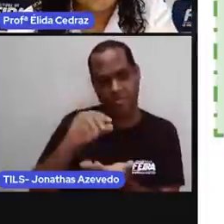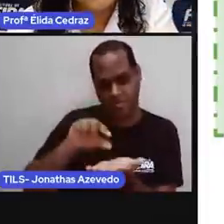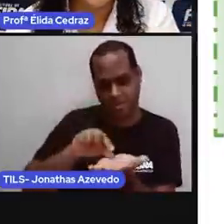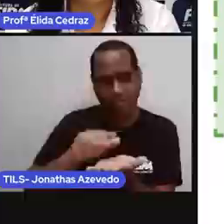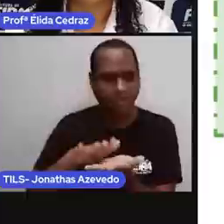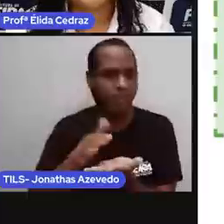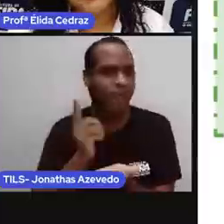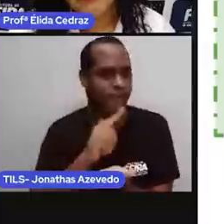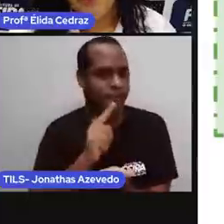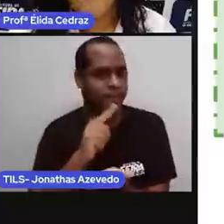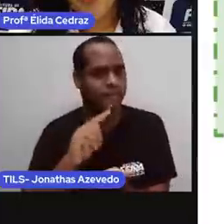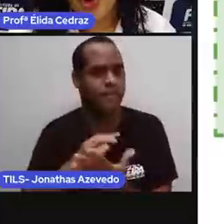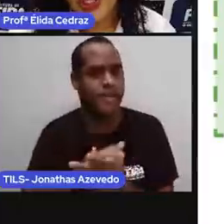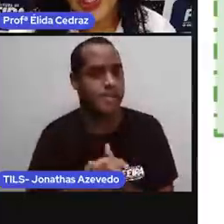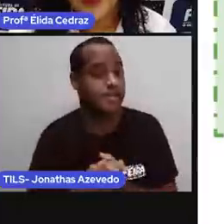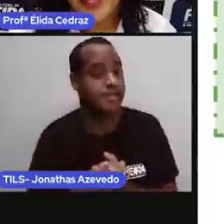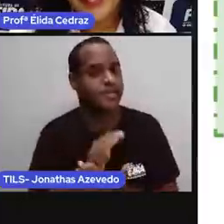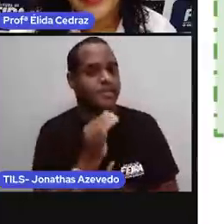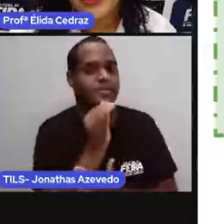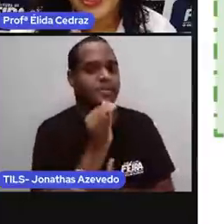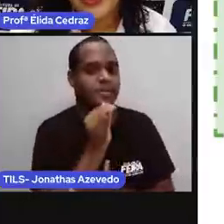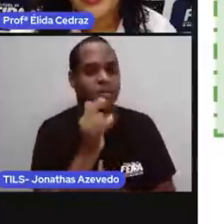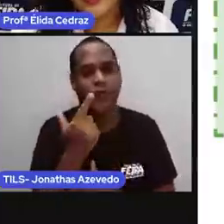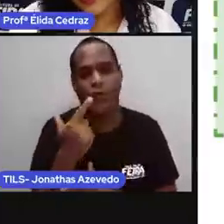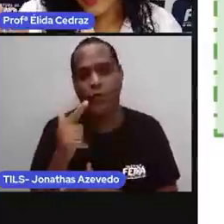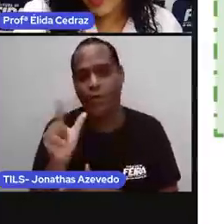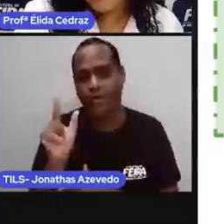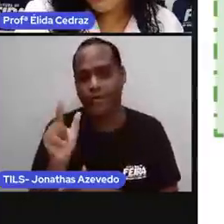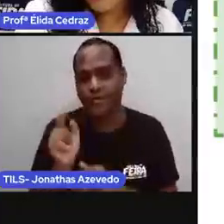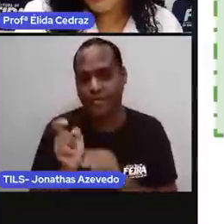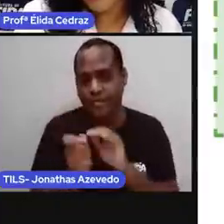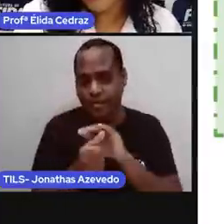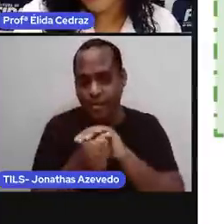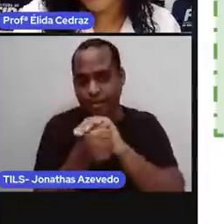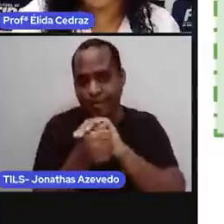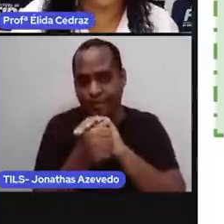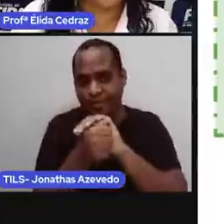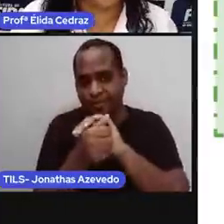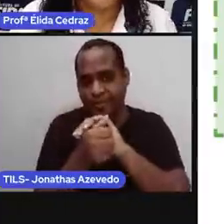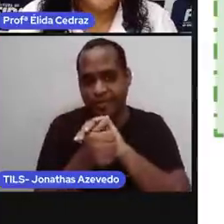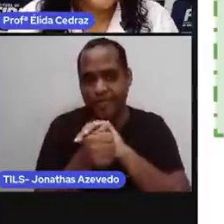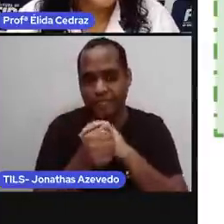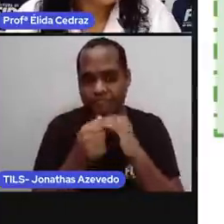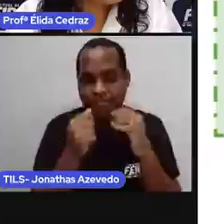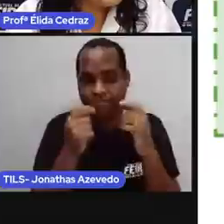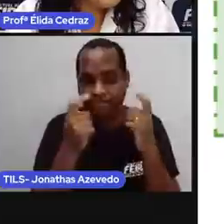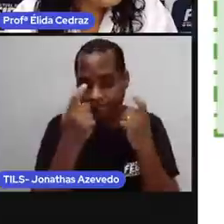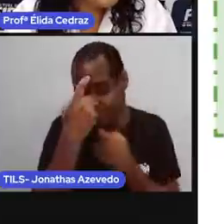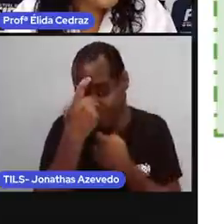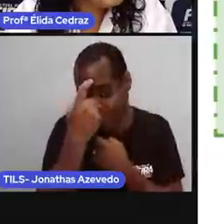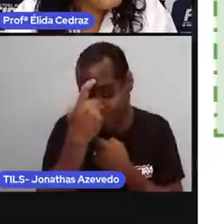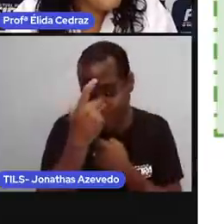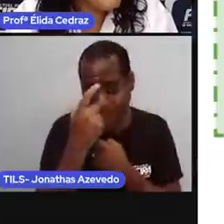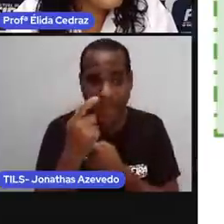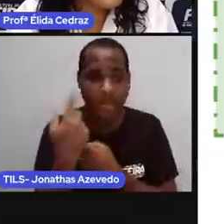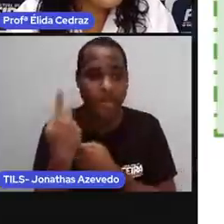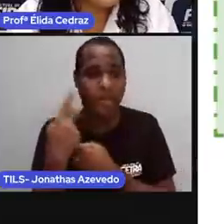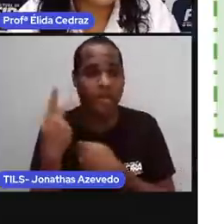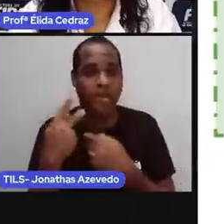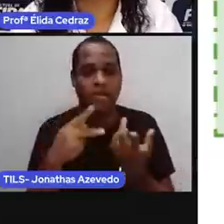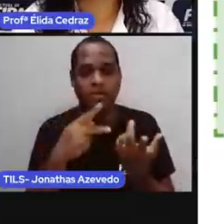Mas se for um porquinho da Índia, cabe na mão? Não. São animais